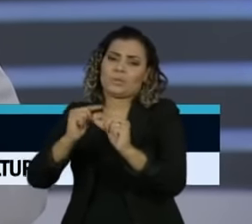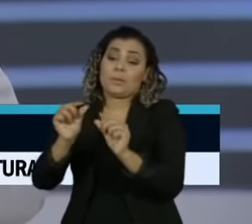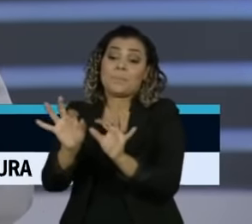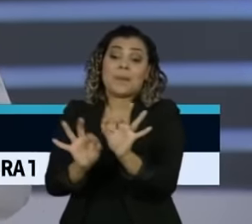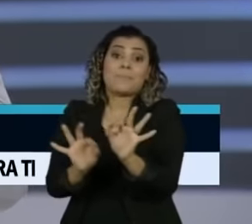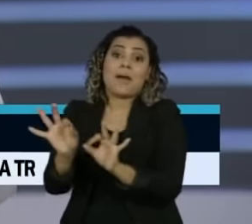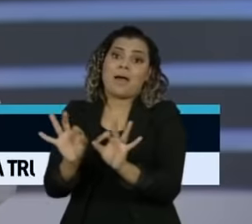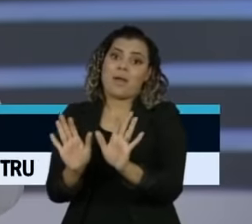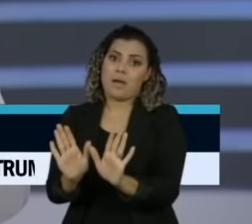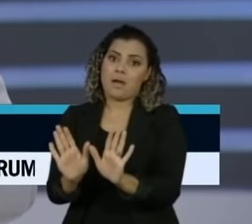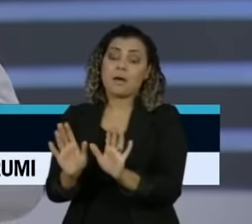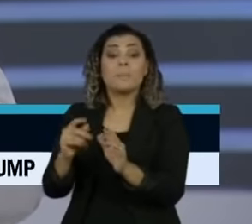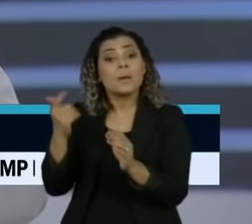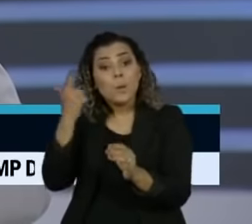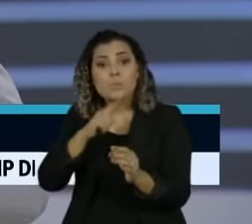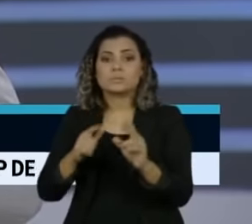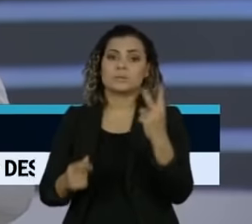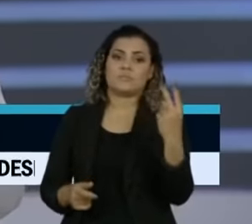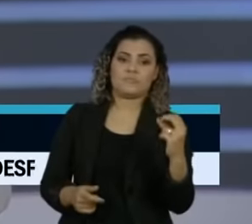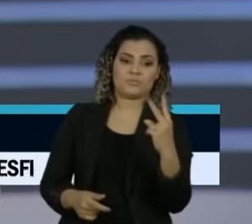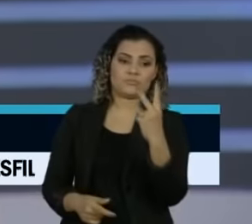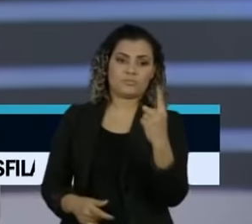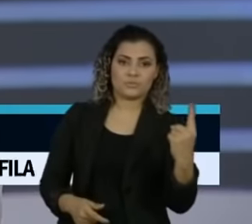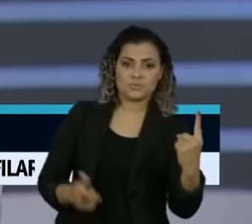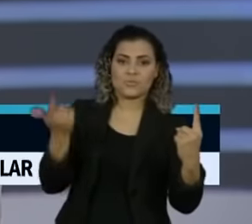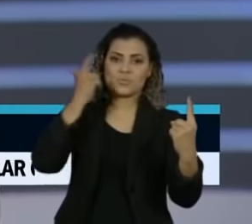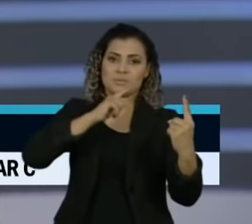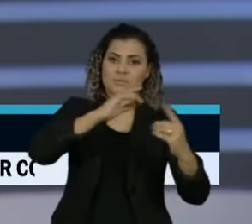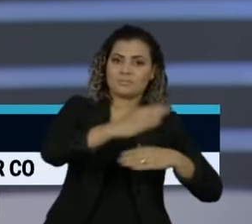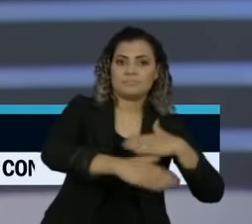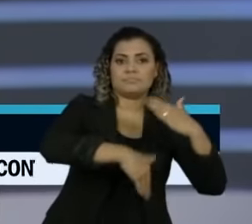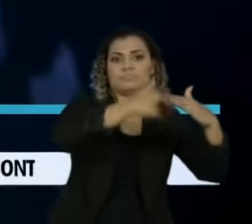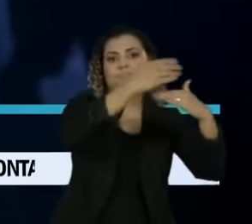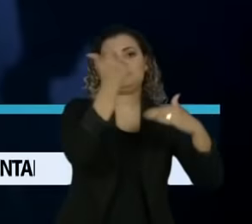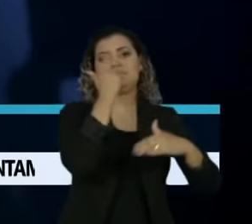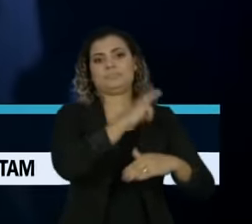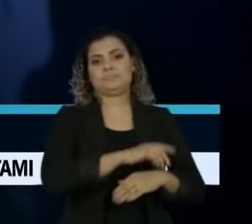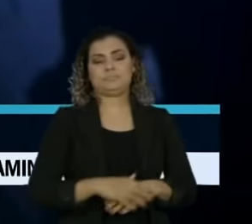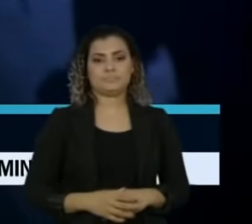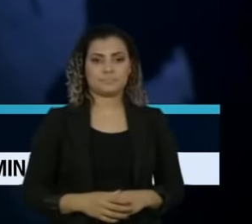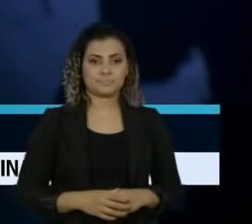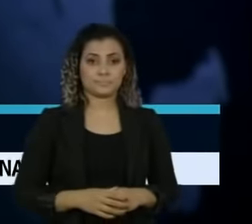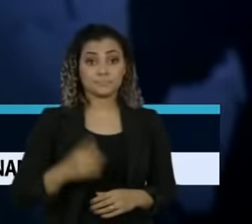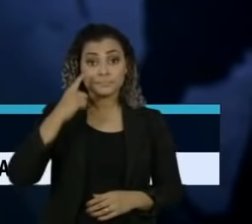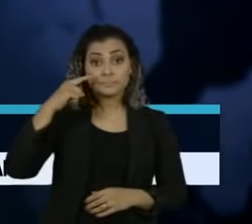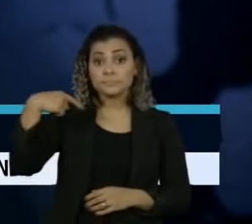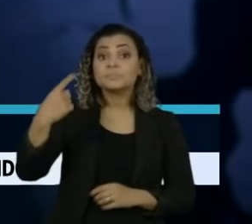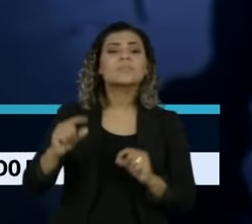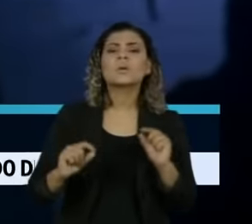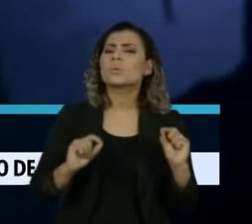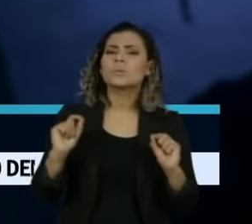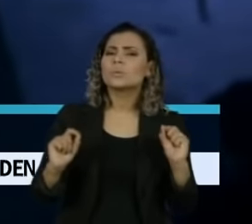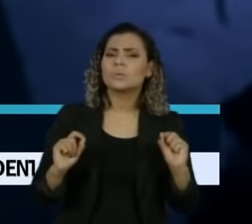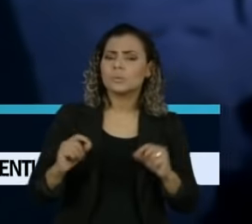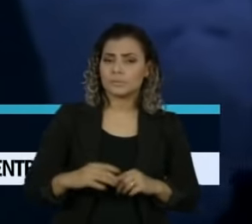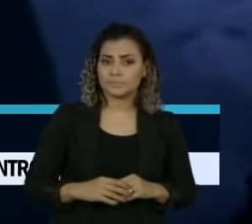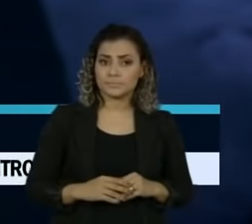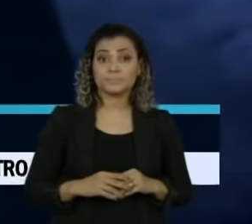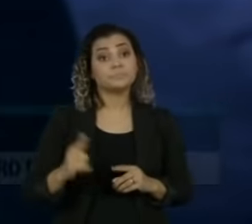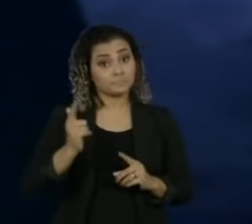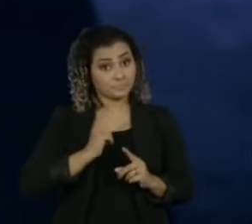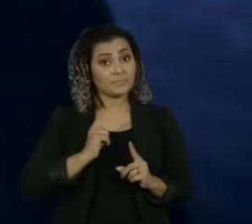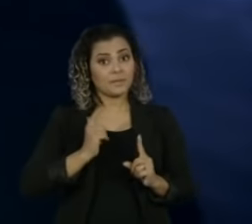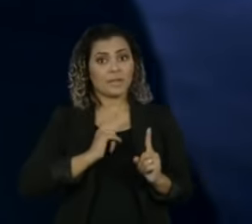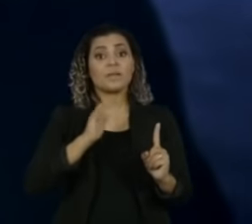preparação para que em 2021, aí sim, estivéssemos pronto para seguir adiante. E você vai ver a seguir o impacto